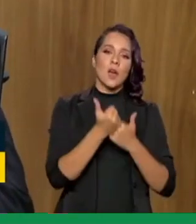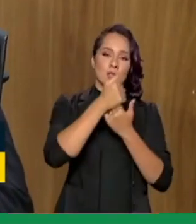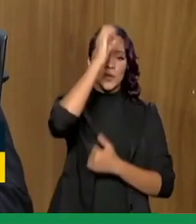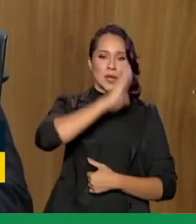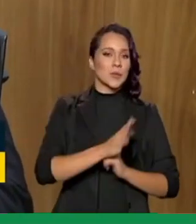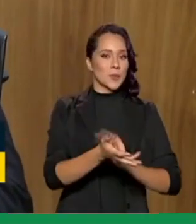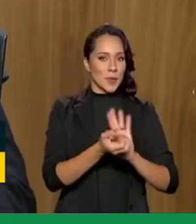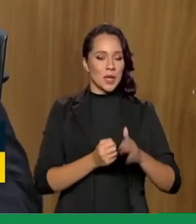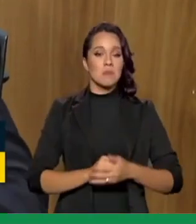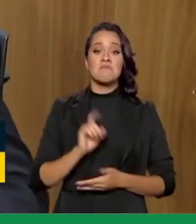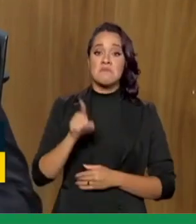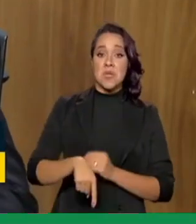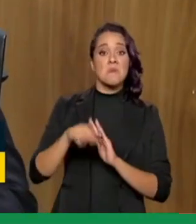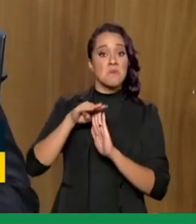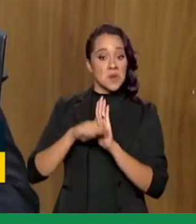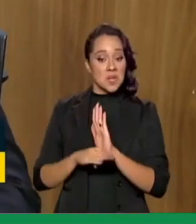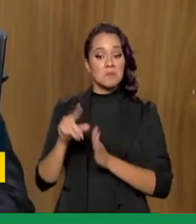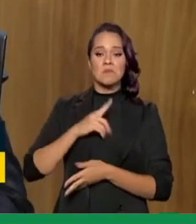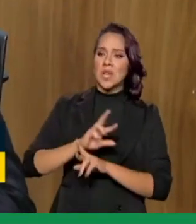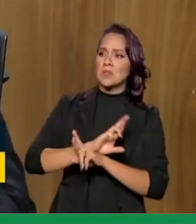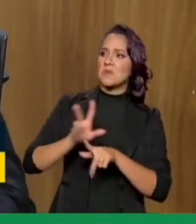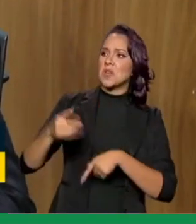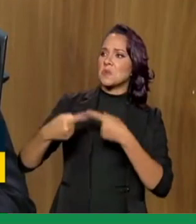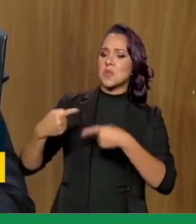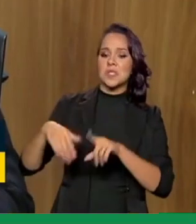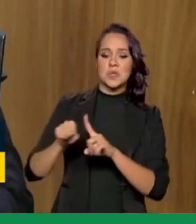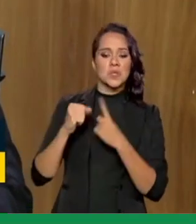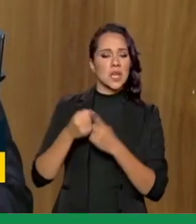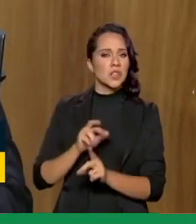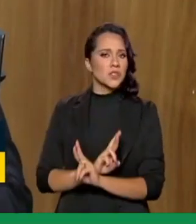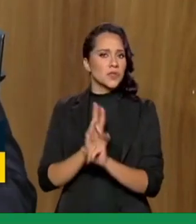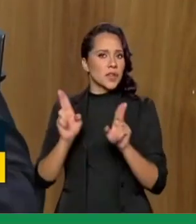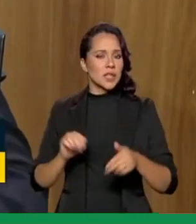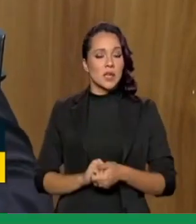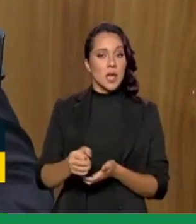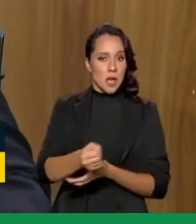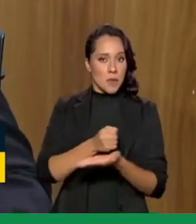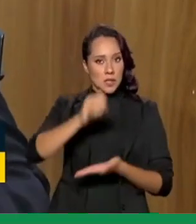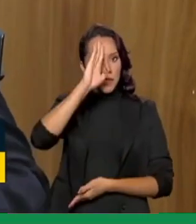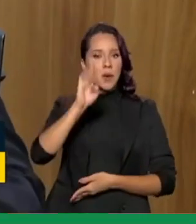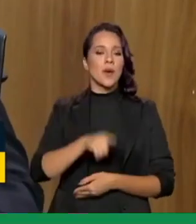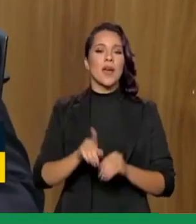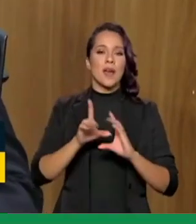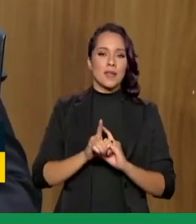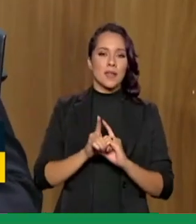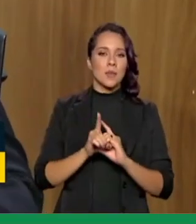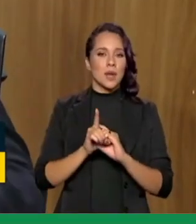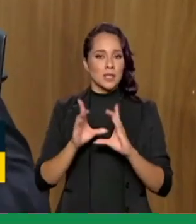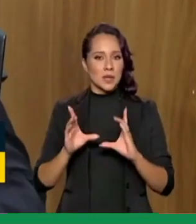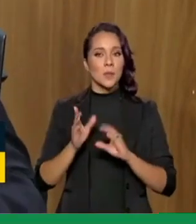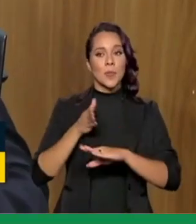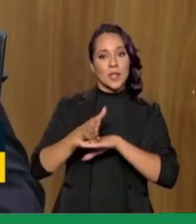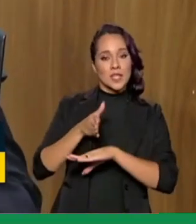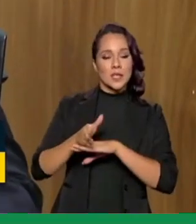Brasil. É um programa que reúne várias políticas sociais e um dos pilares é a democratização de